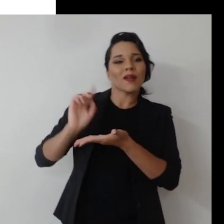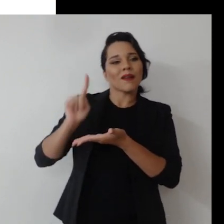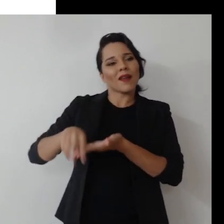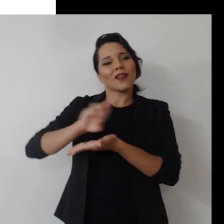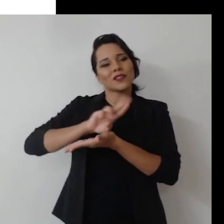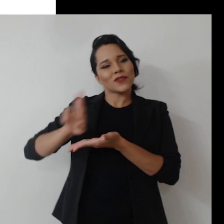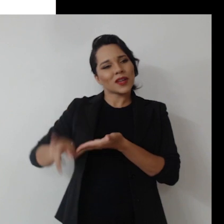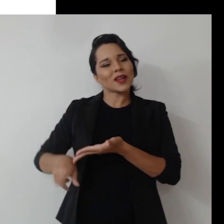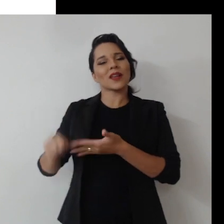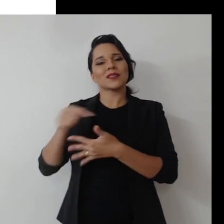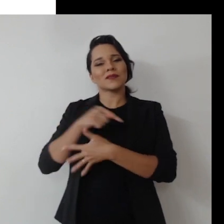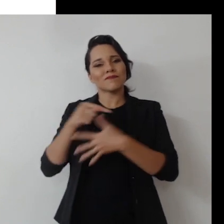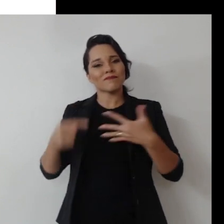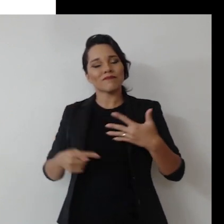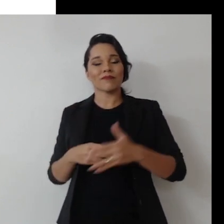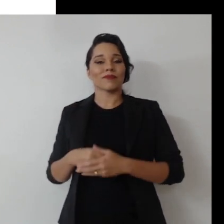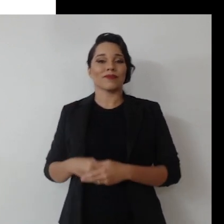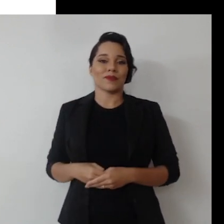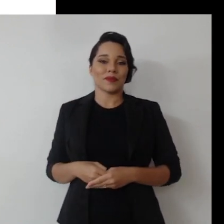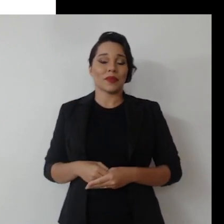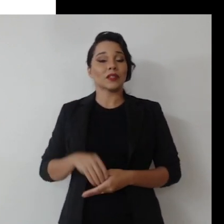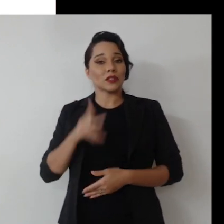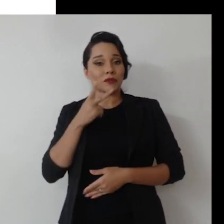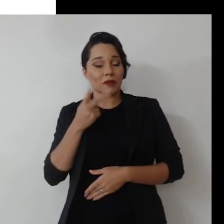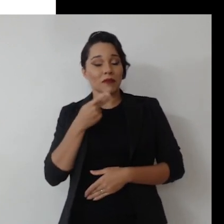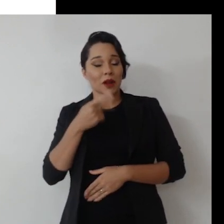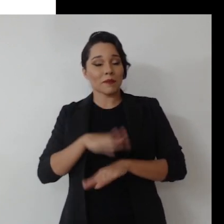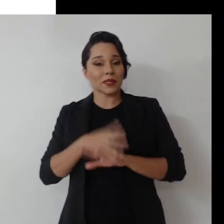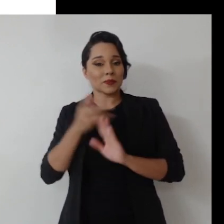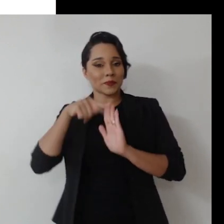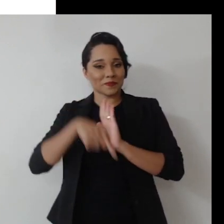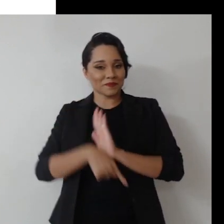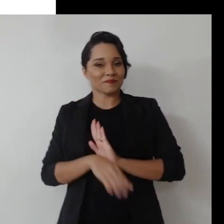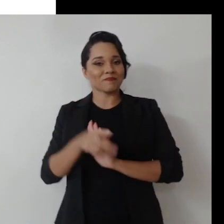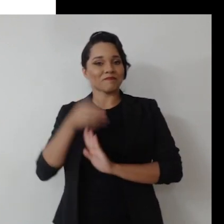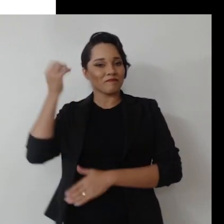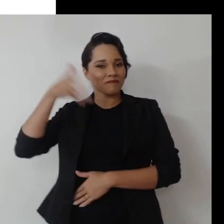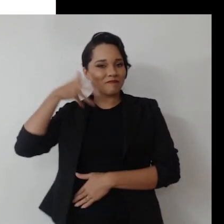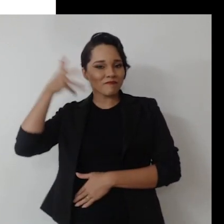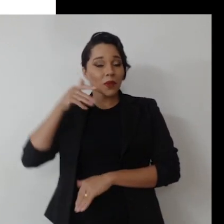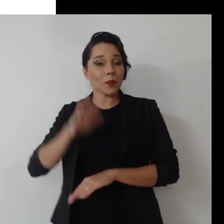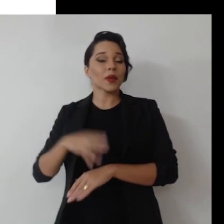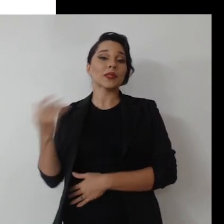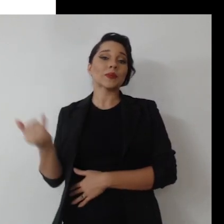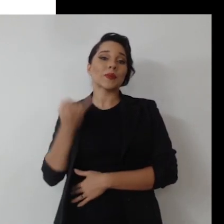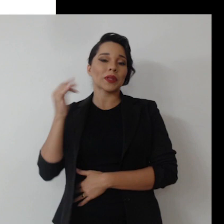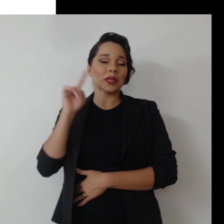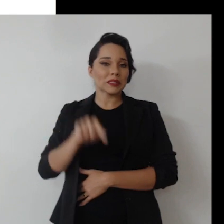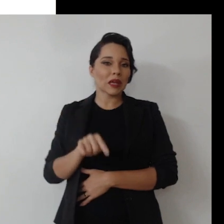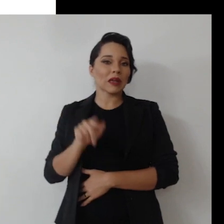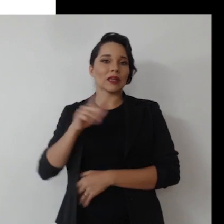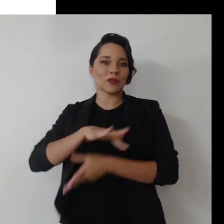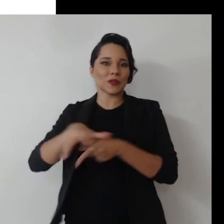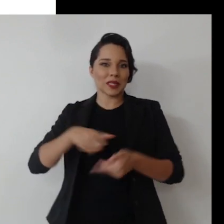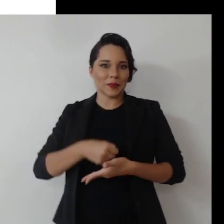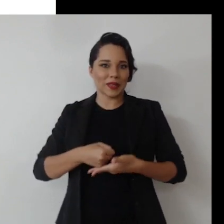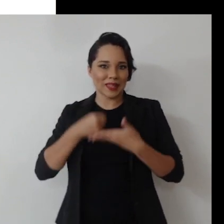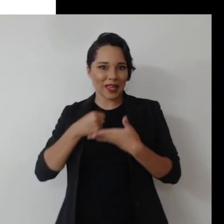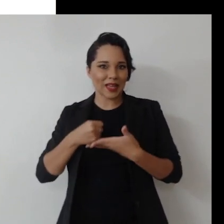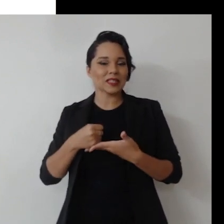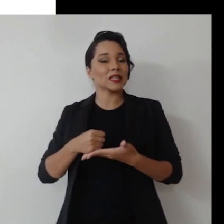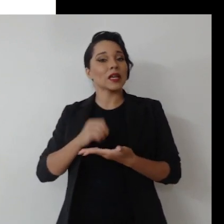Inclui diversas dimensões, a gente vai até mergulhar um pouquinho mais em decorrer da palestra, mas o mais importante é que essas dimensões da